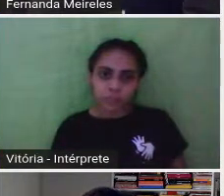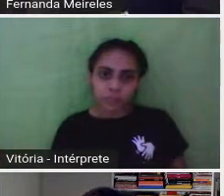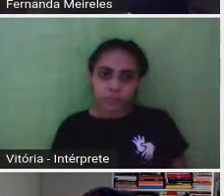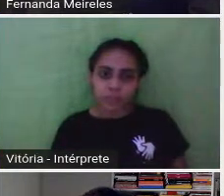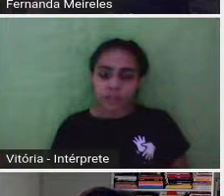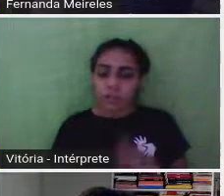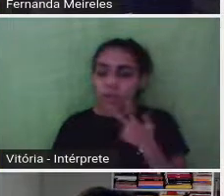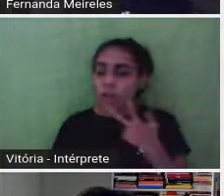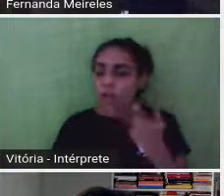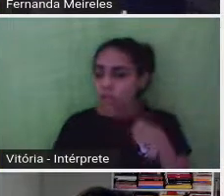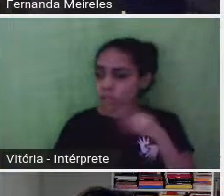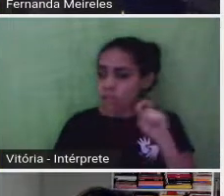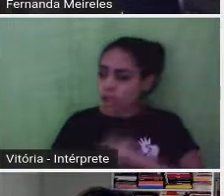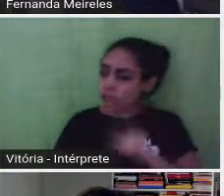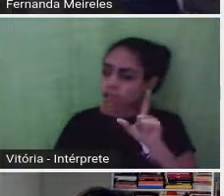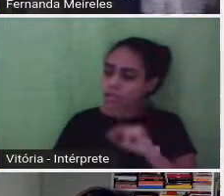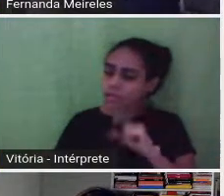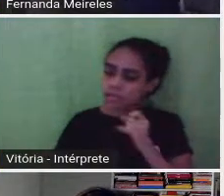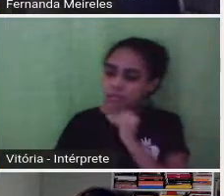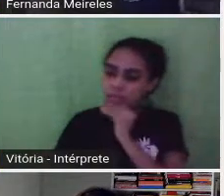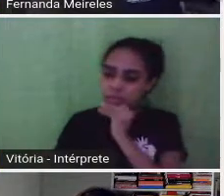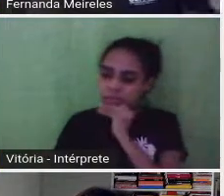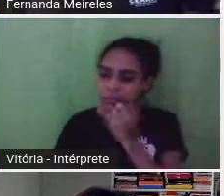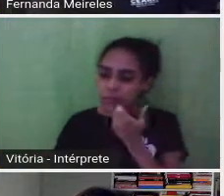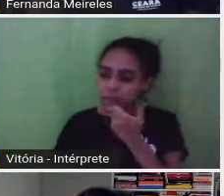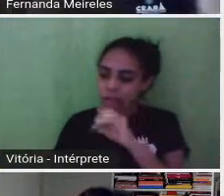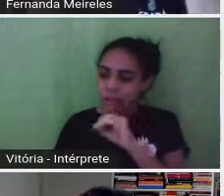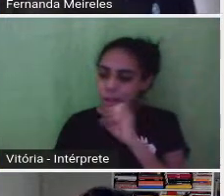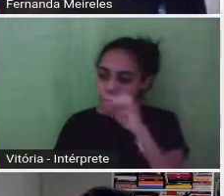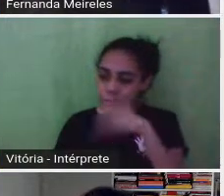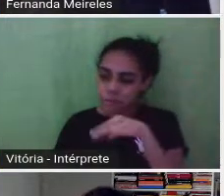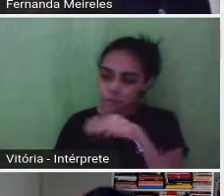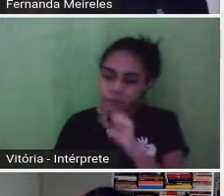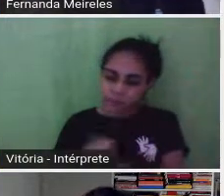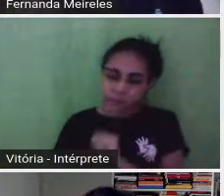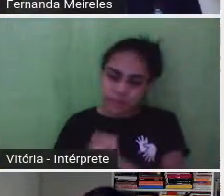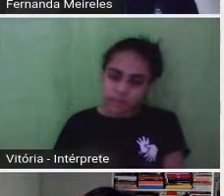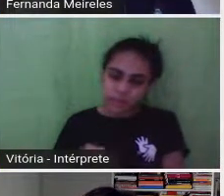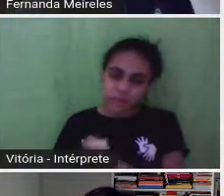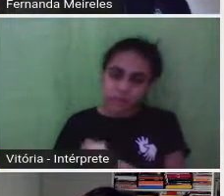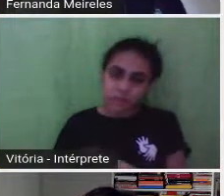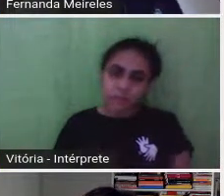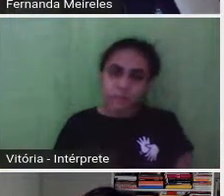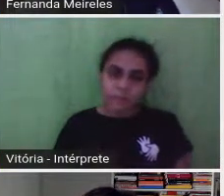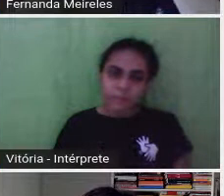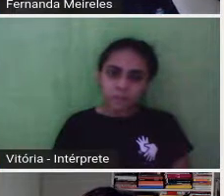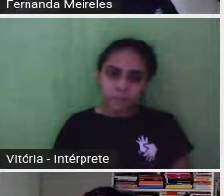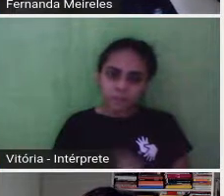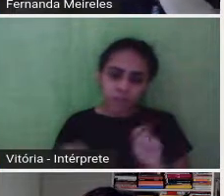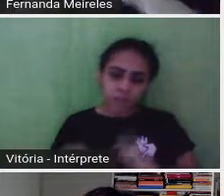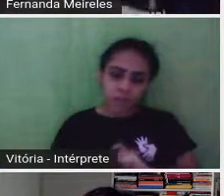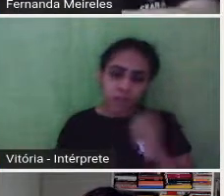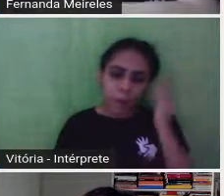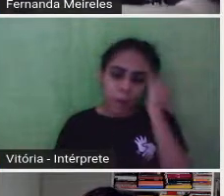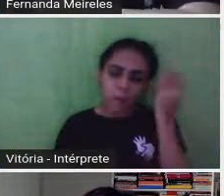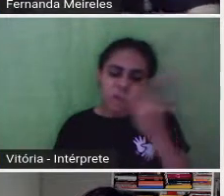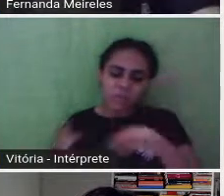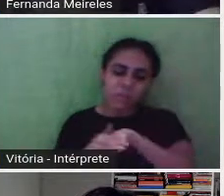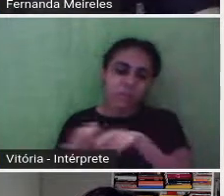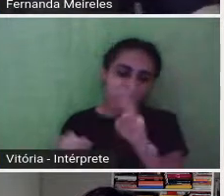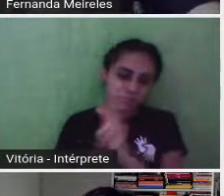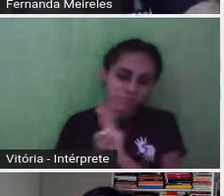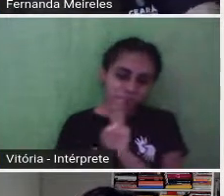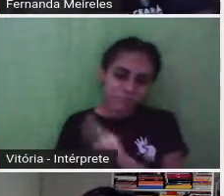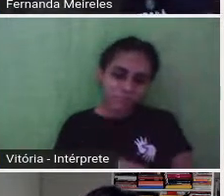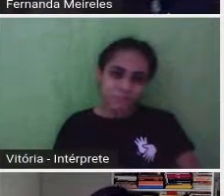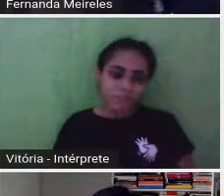minutos, né? Depois eu pego, na saída, 10 minutos. E aqui, o Charles Ribeiro, que é também professor da